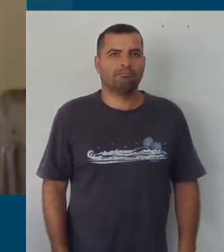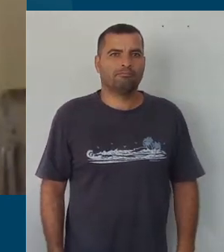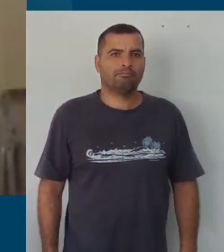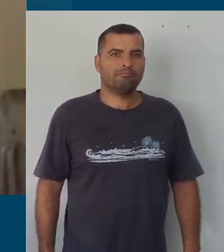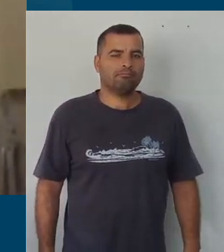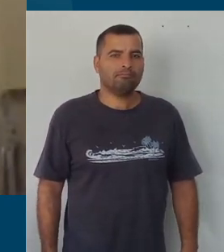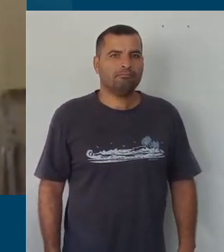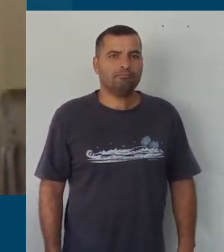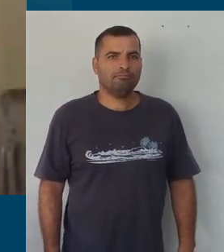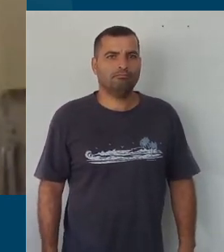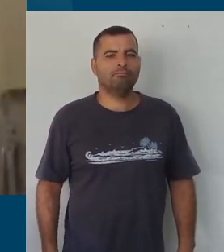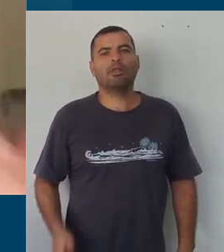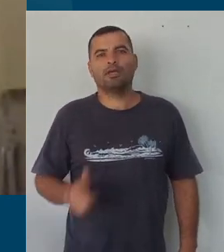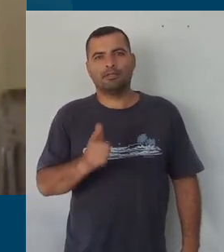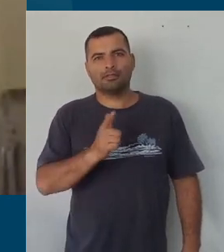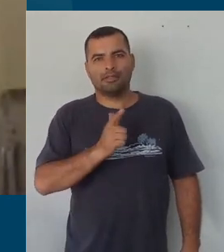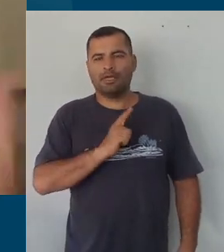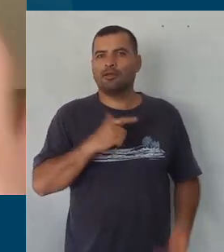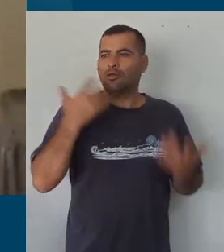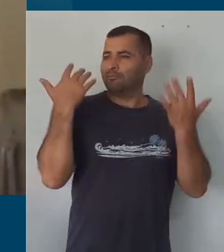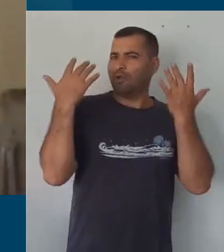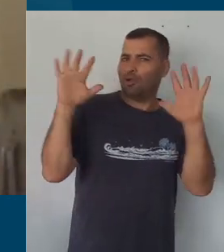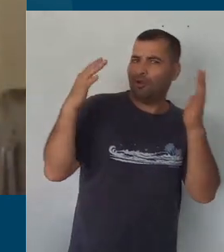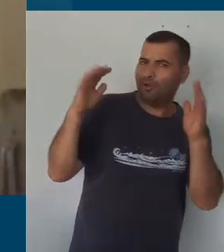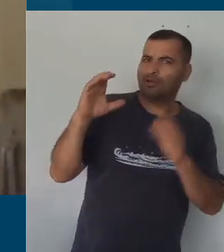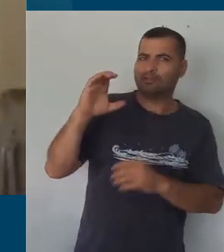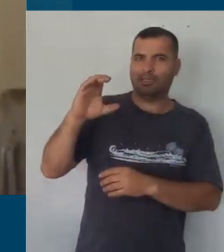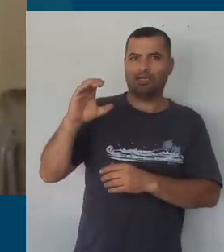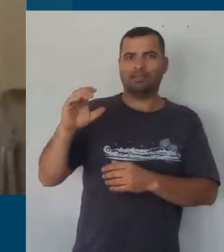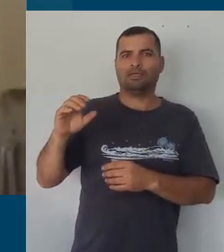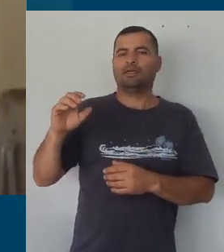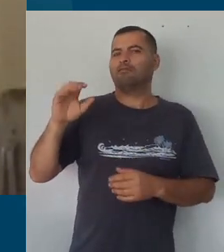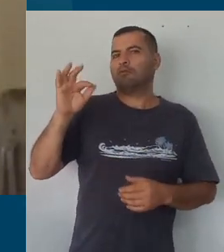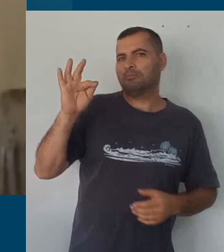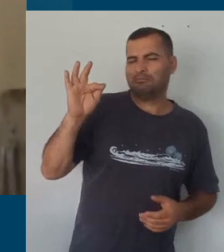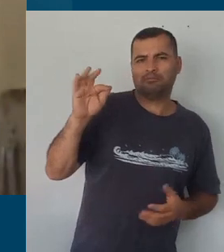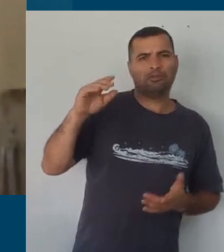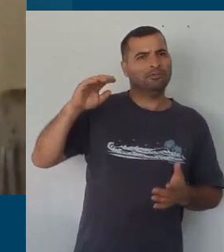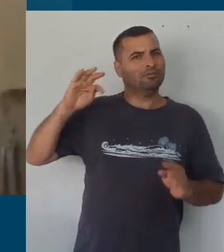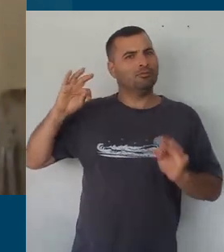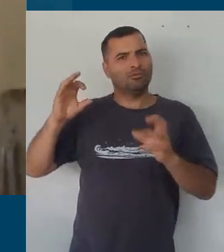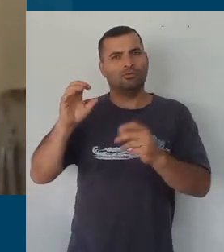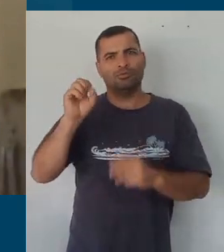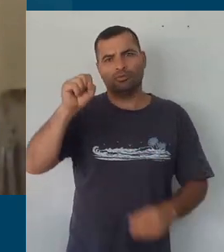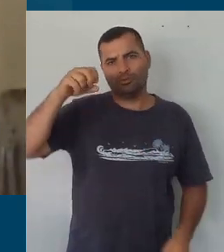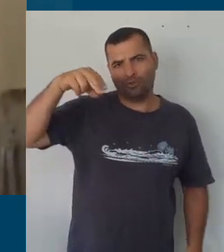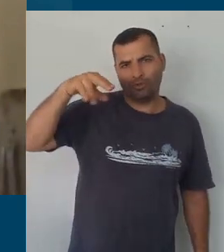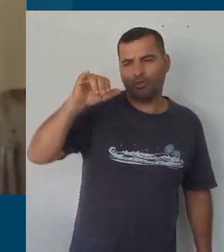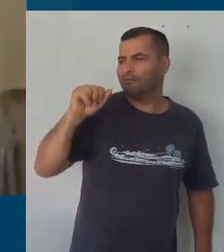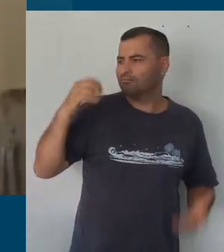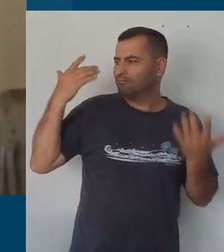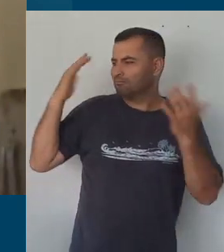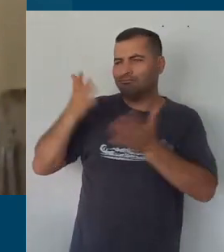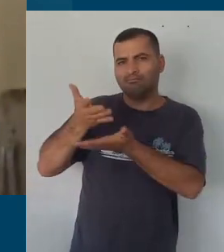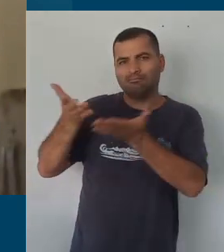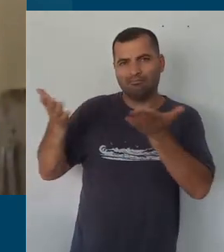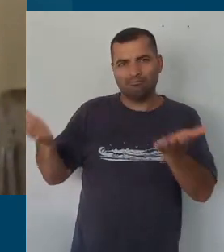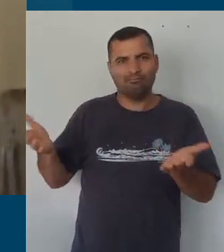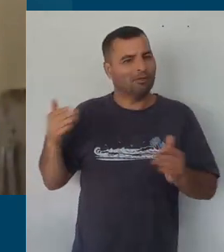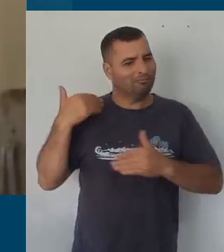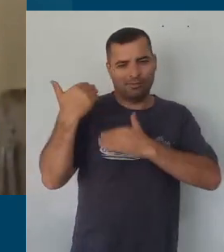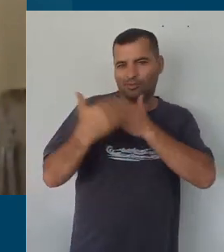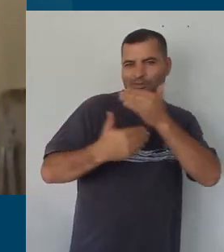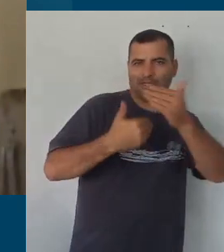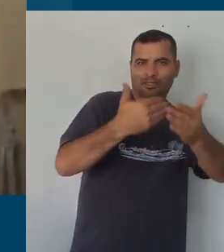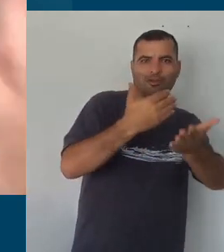Muitos elogios, professor César, professor Eliane, professora Sônia, né? De todo o processo, começando